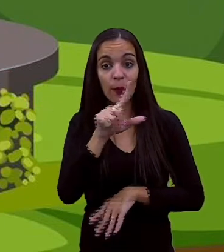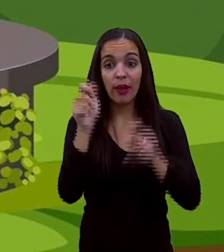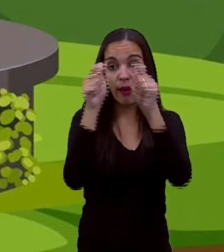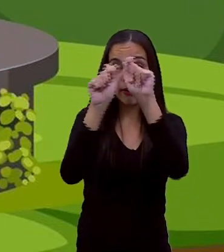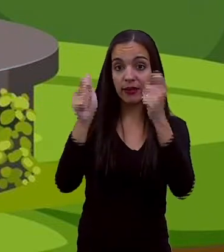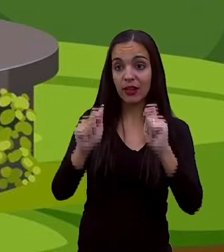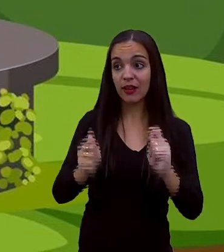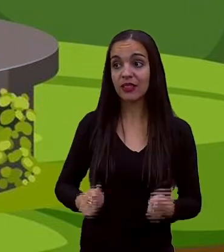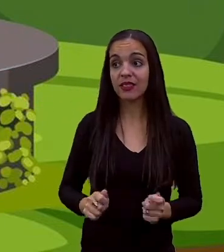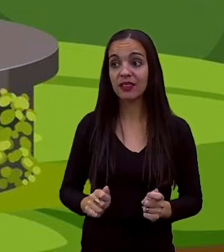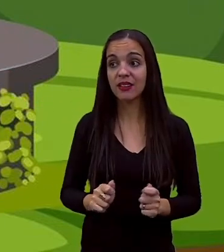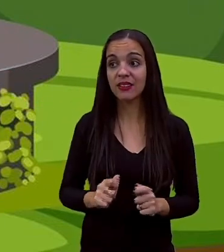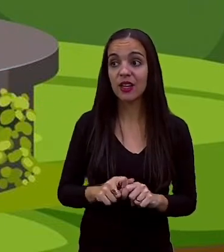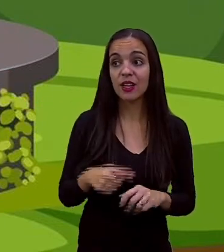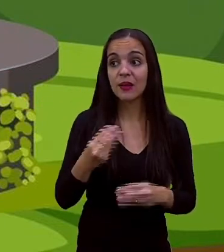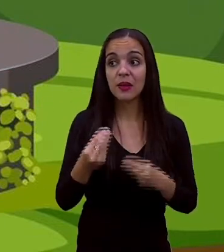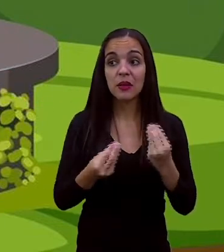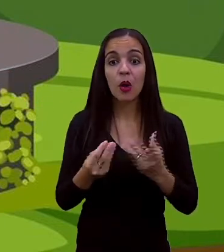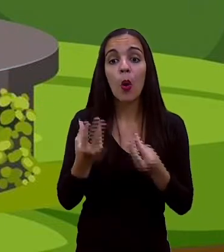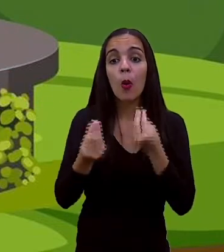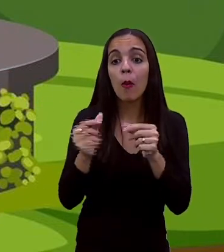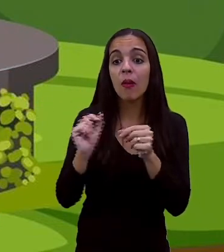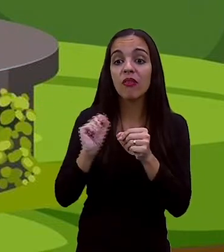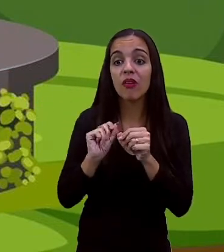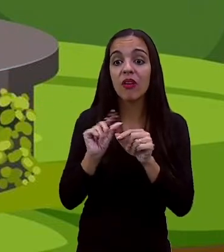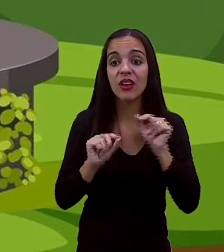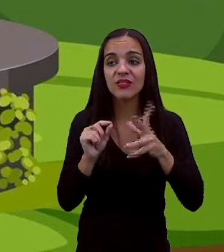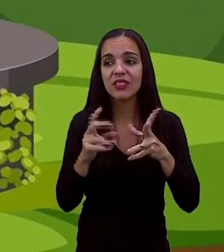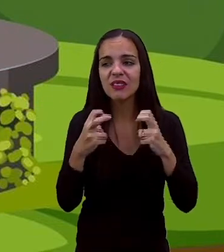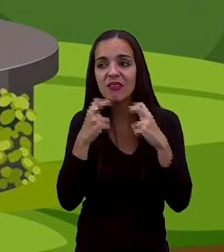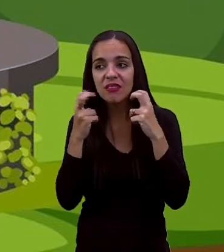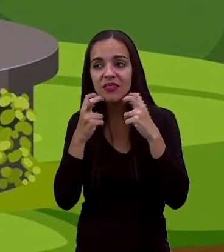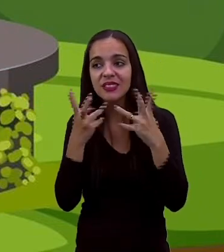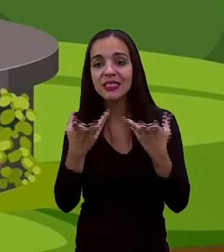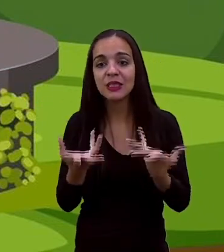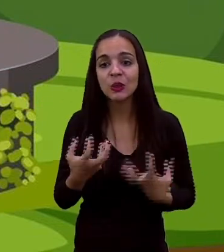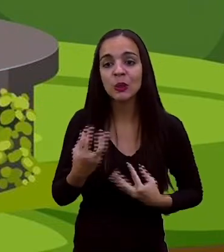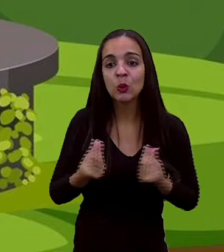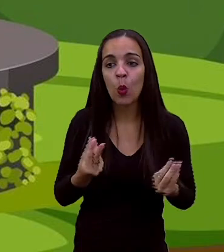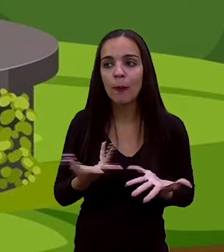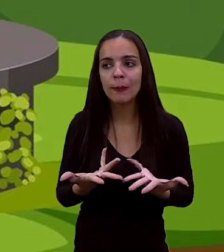frente. Ele nem sabia mais o que fazia. Nem sabia mais pra onde ia. Tava de pé.